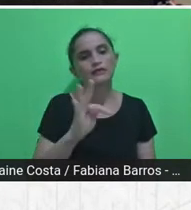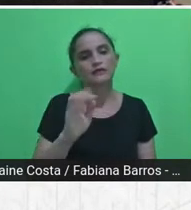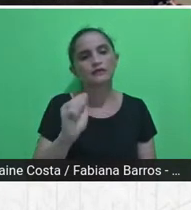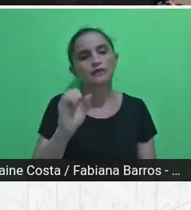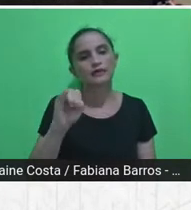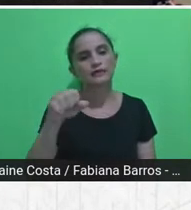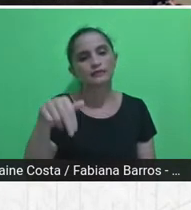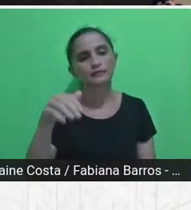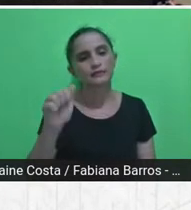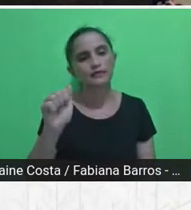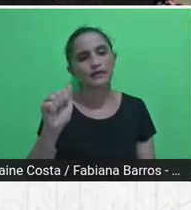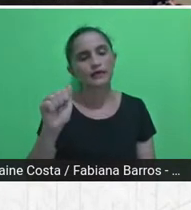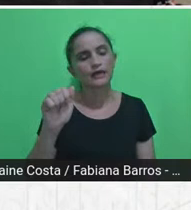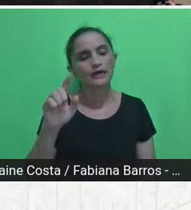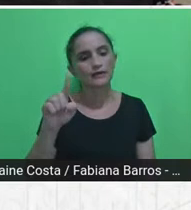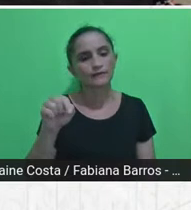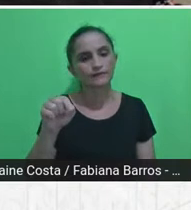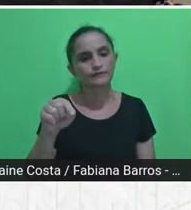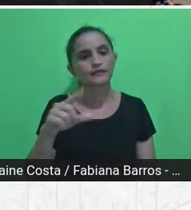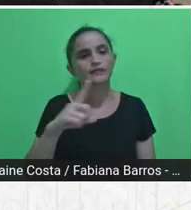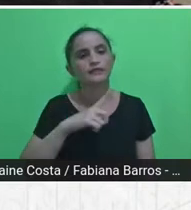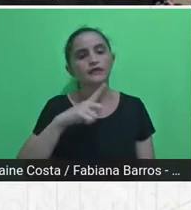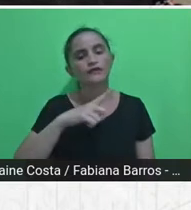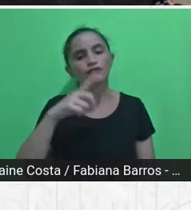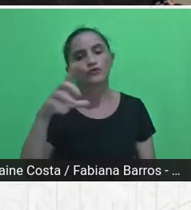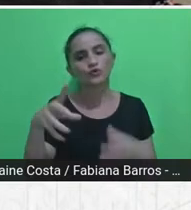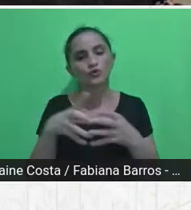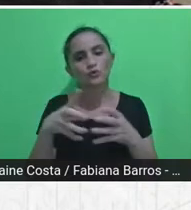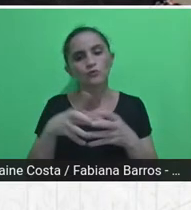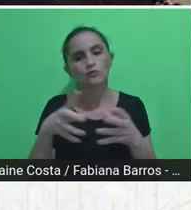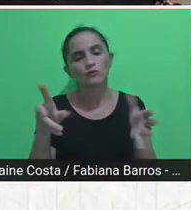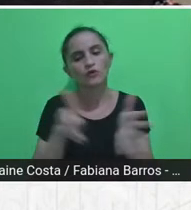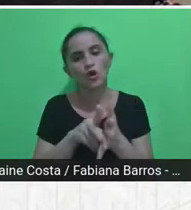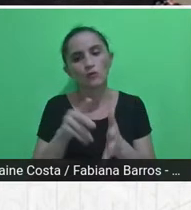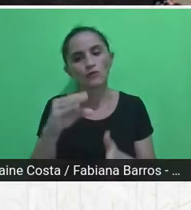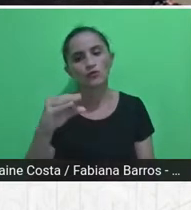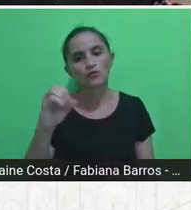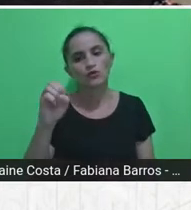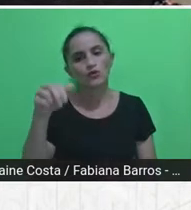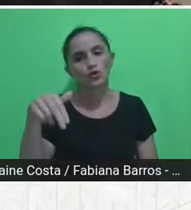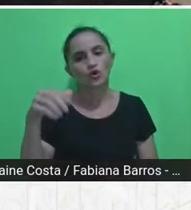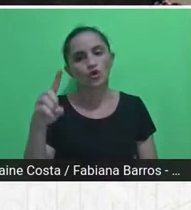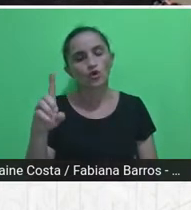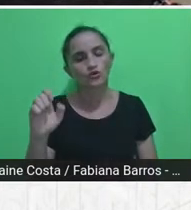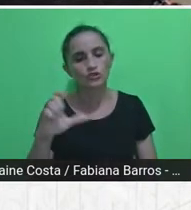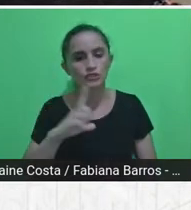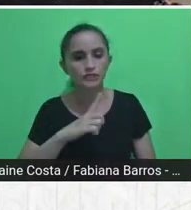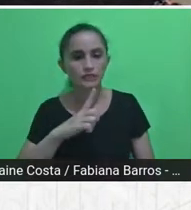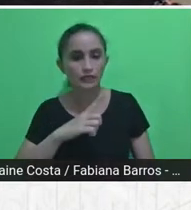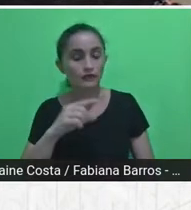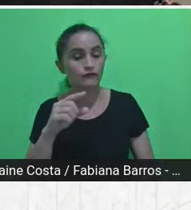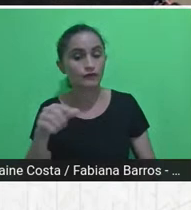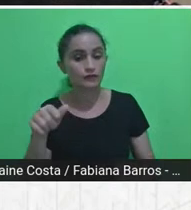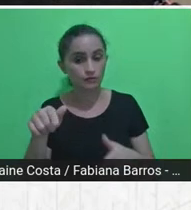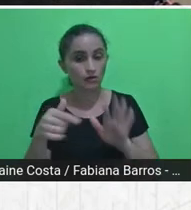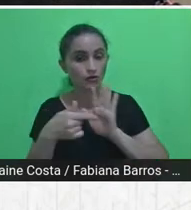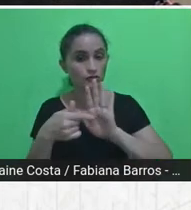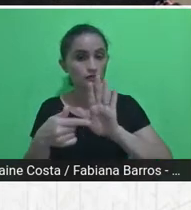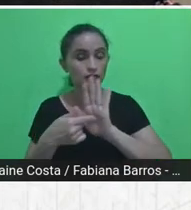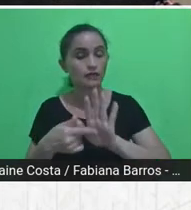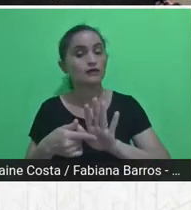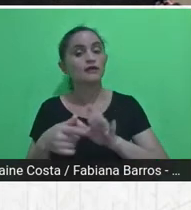está aí embaixo nós encontramos um dos integrantes do Trama,